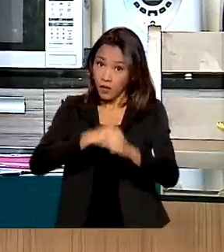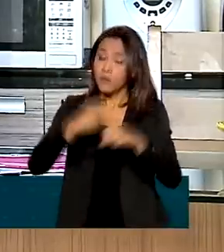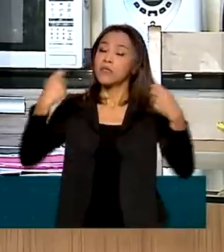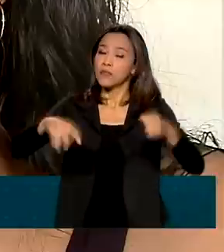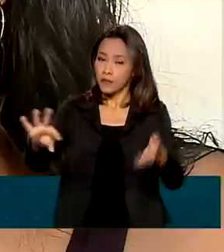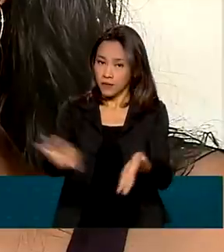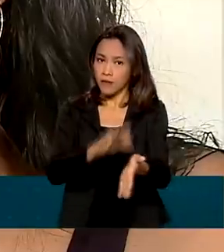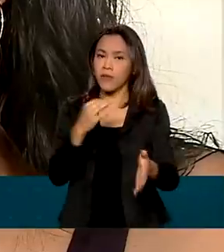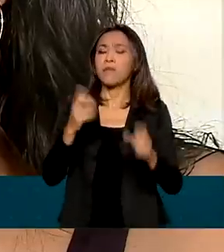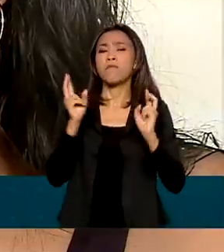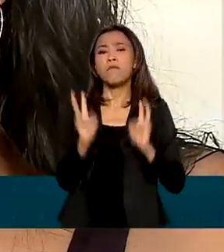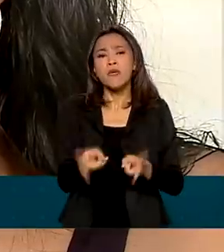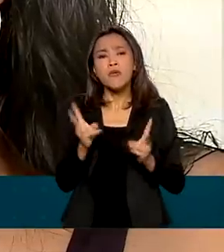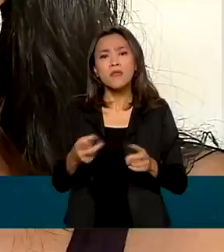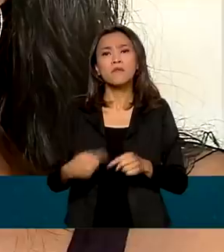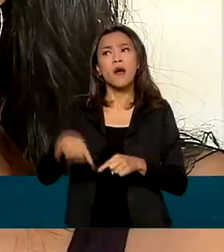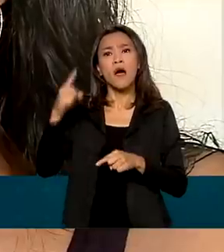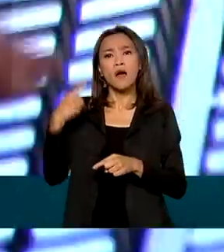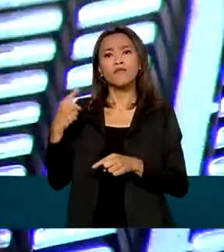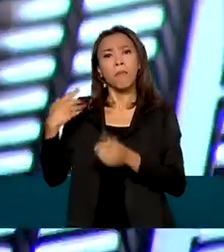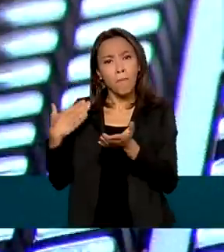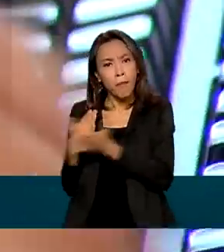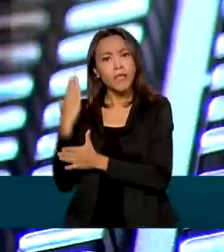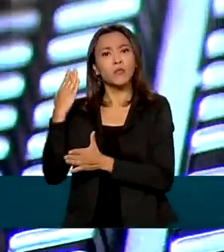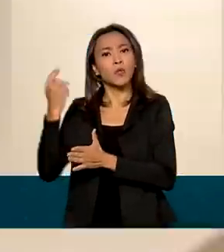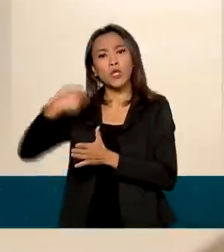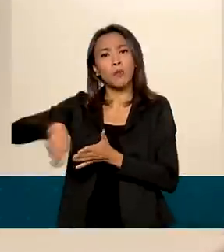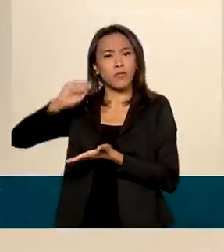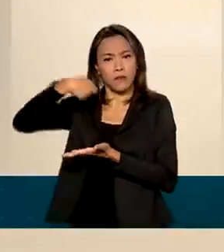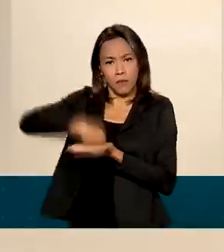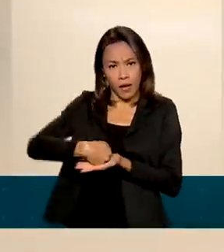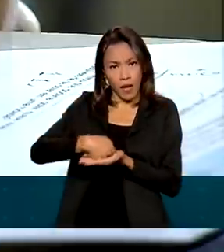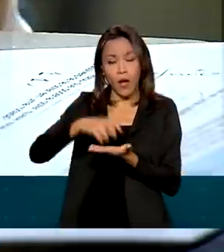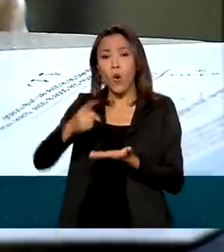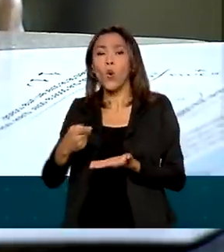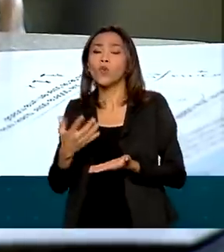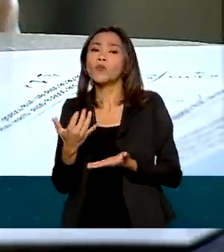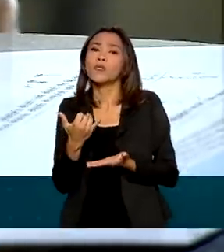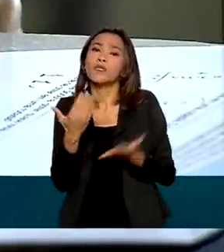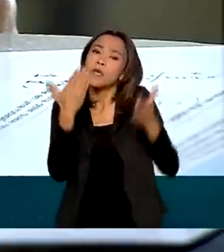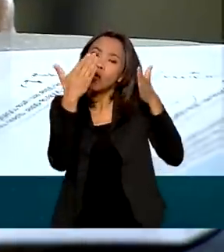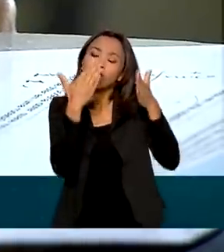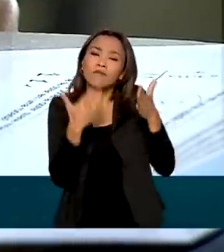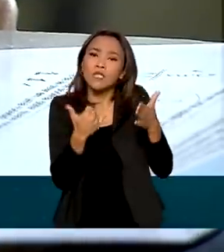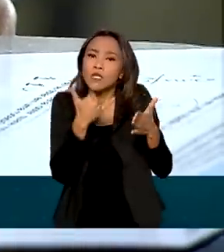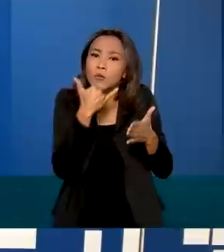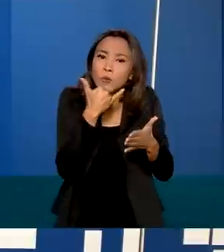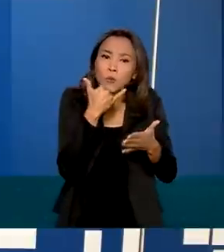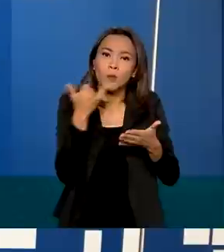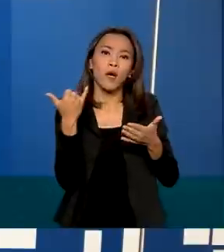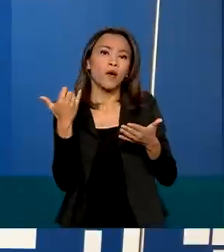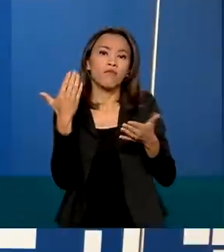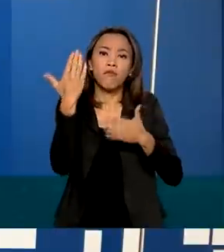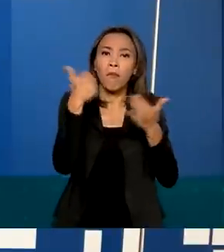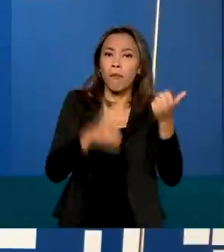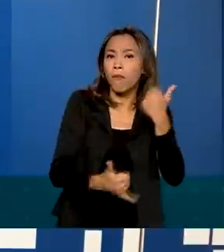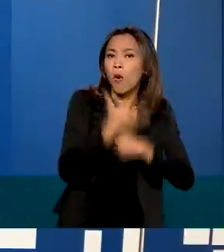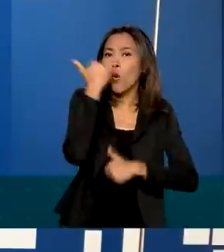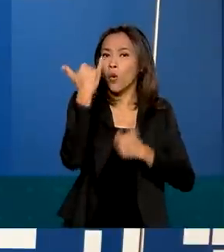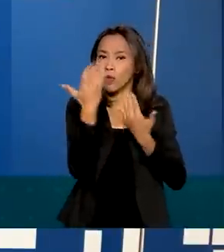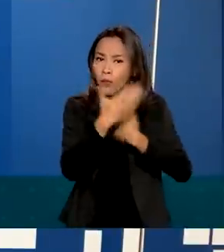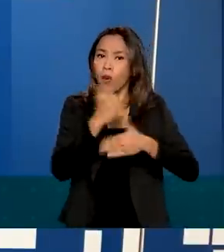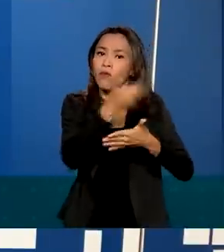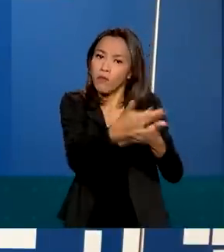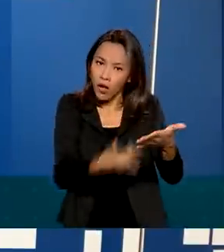aqueles que já tiveram a taxa de isenção aprovada ou que justificaram a falta na prova do ano passado. As provas serão